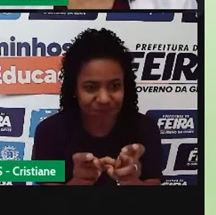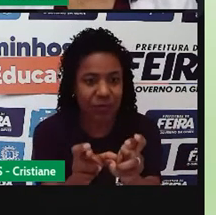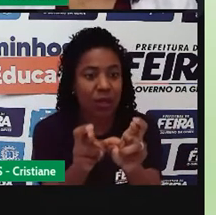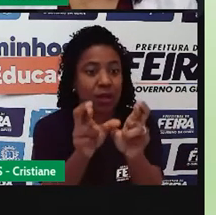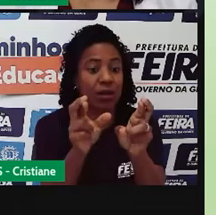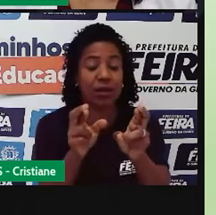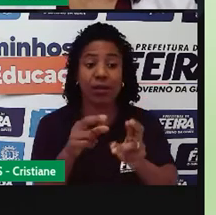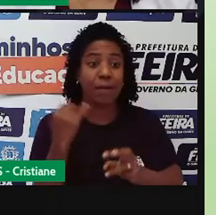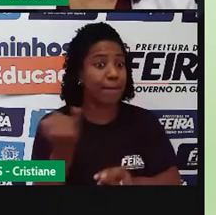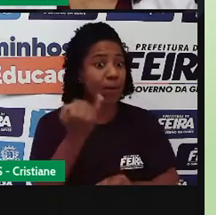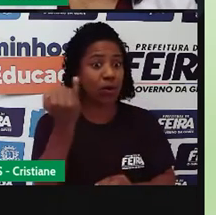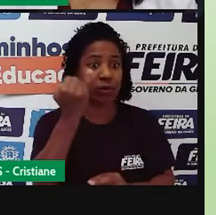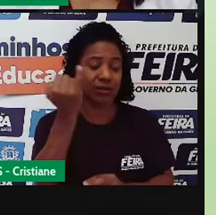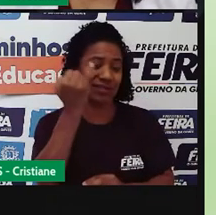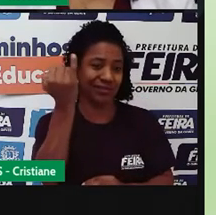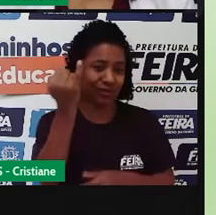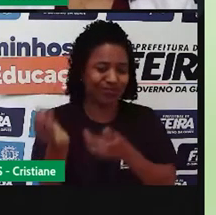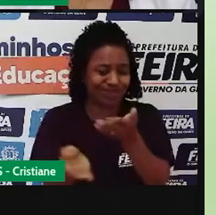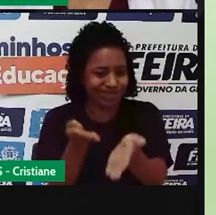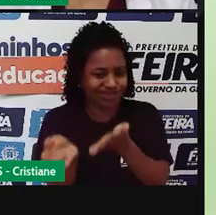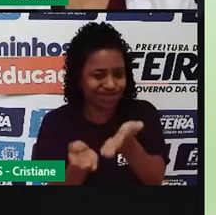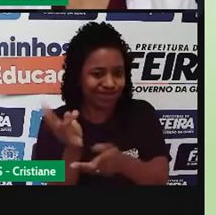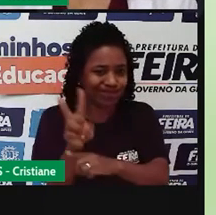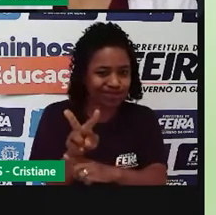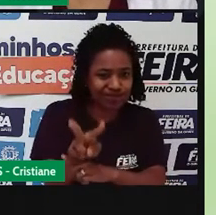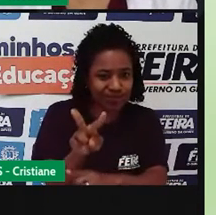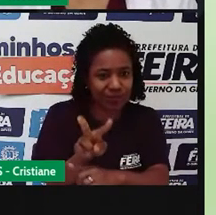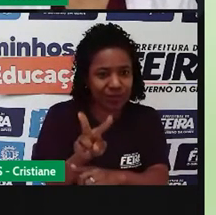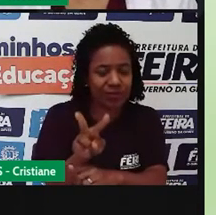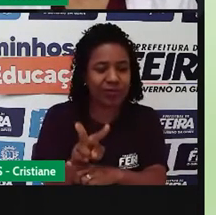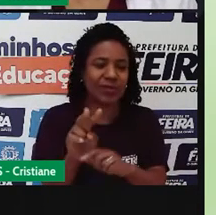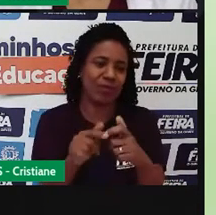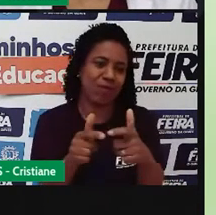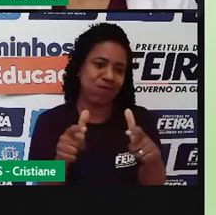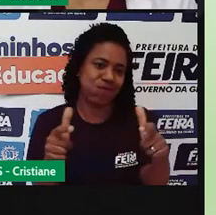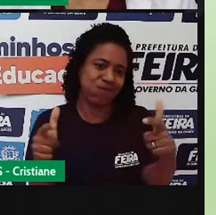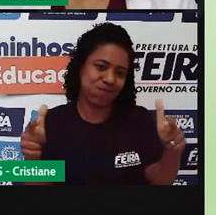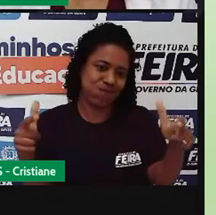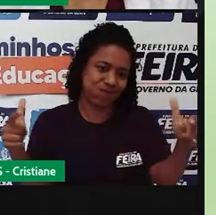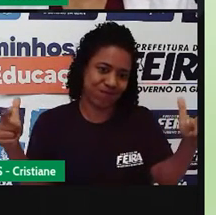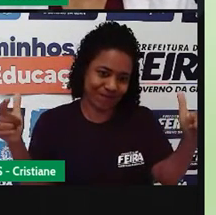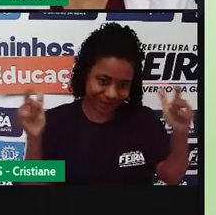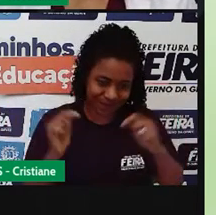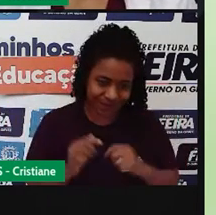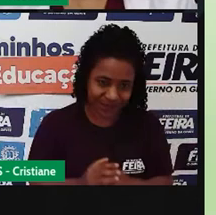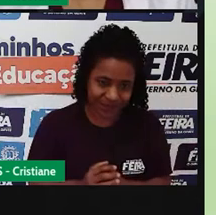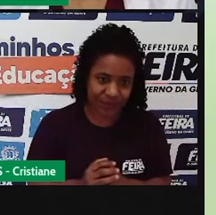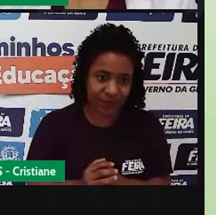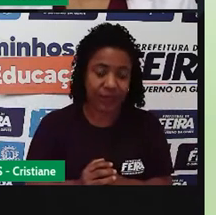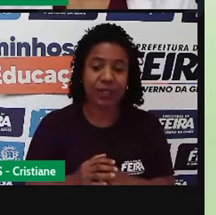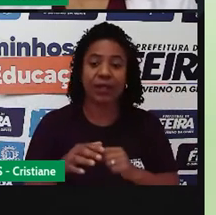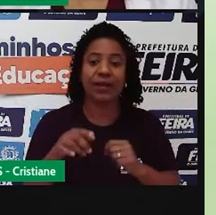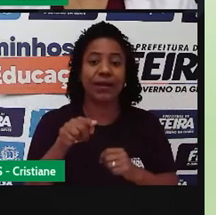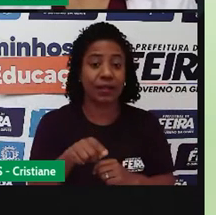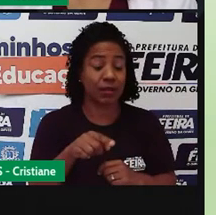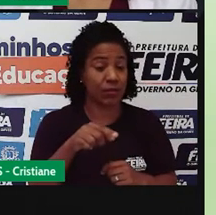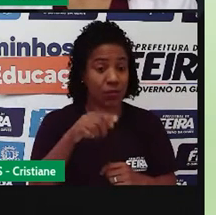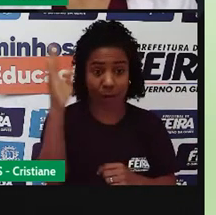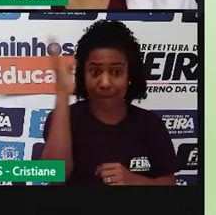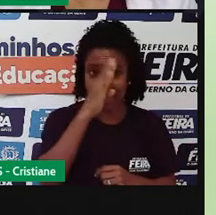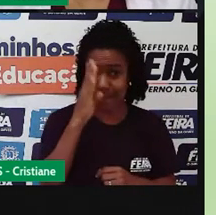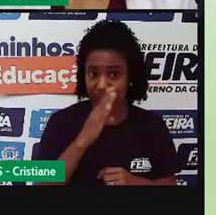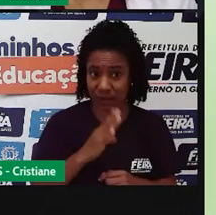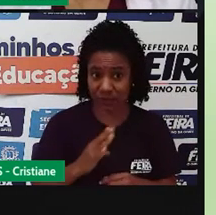para não comprometer também a geração futura desses animais, né. Aqui no Brasil, a gente observa três tipos de mangue, especificamente, né,